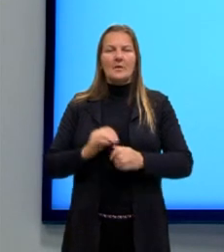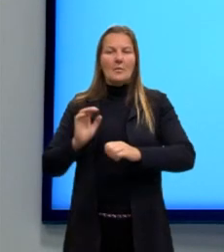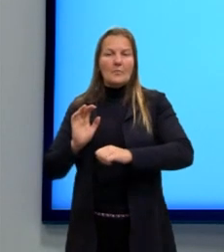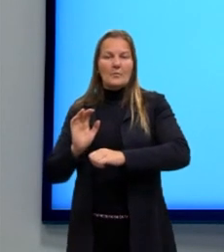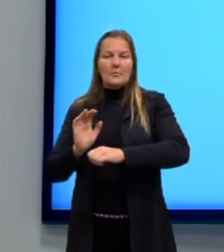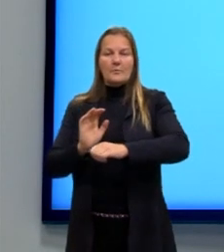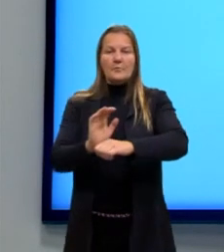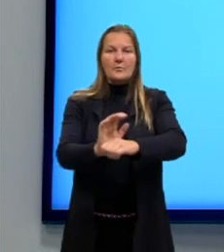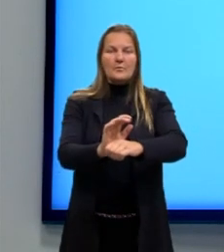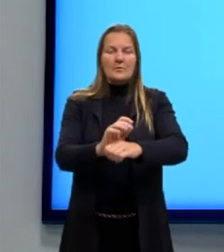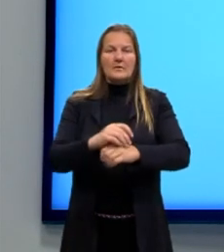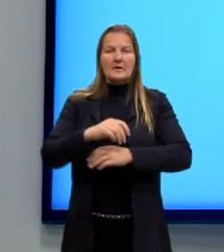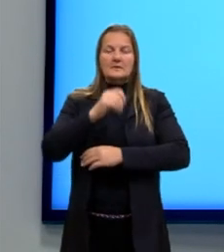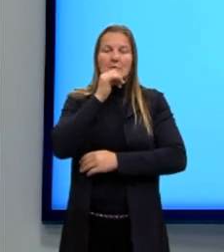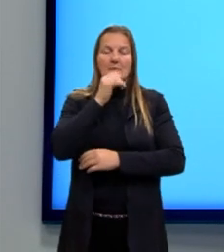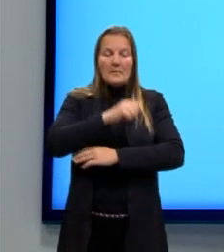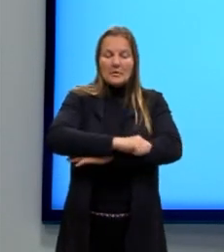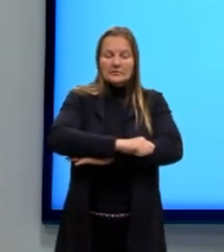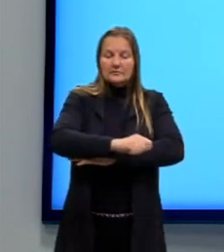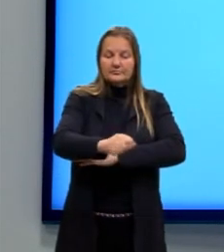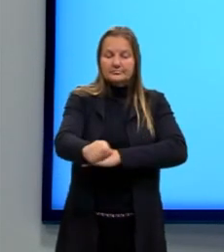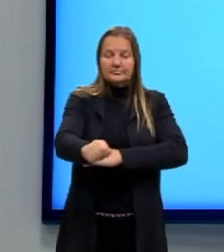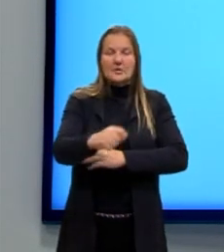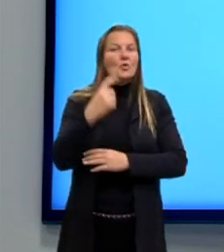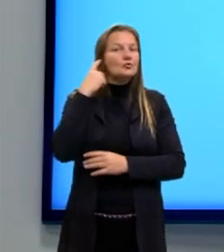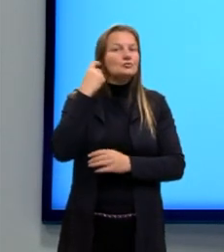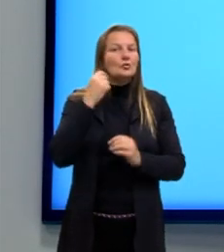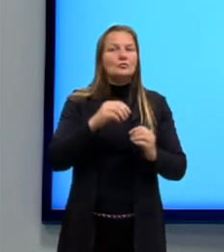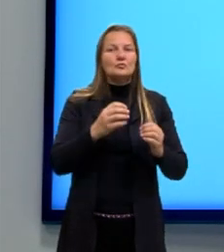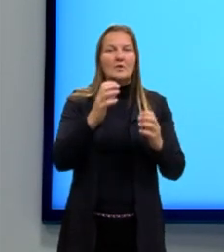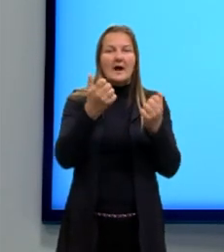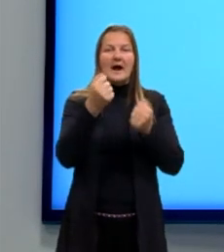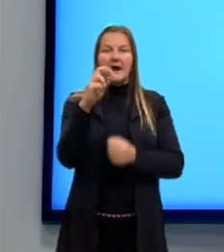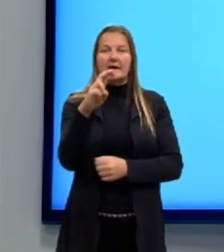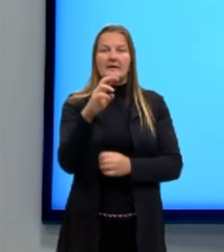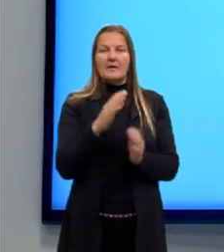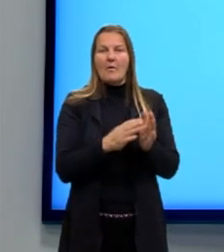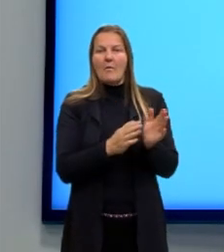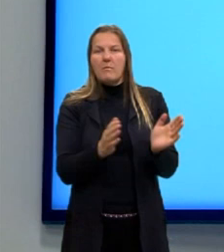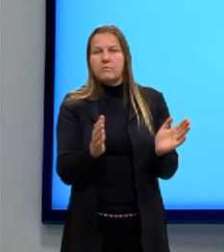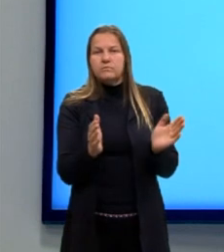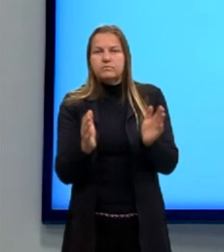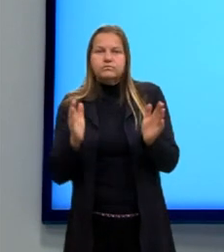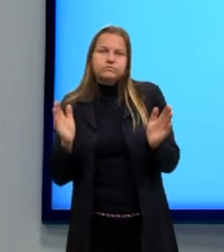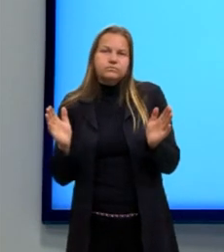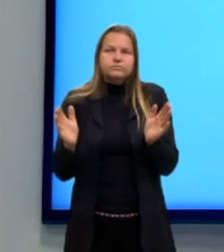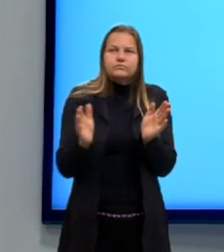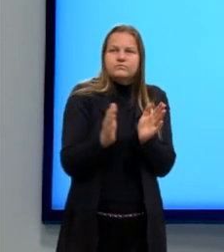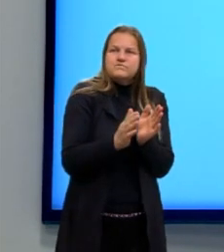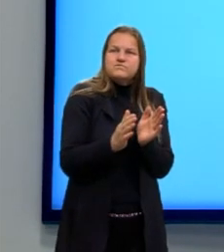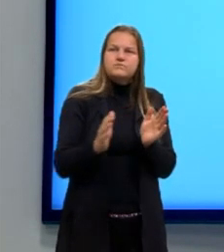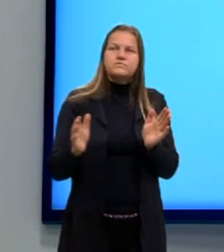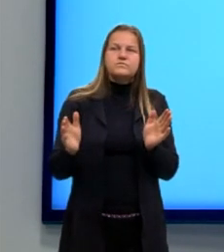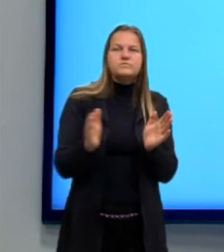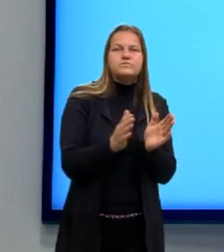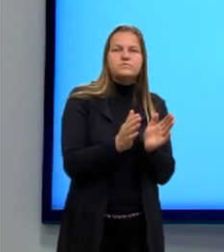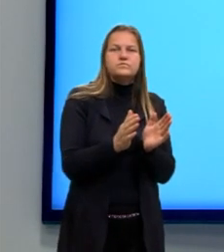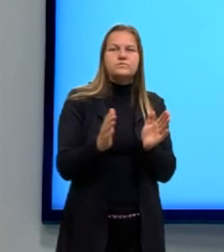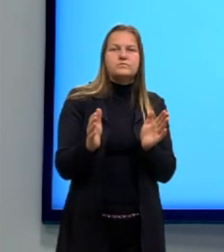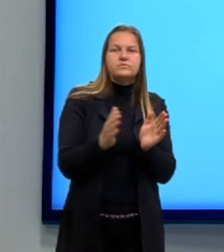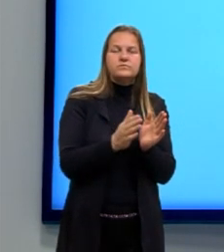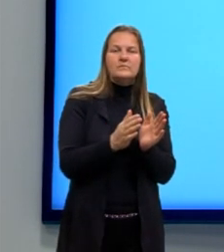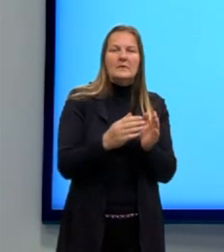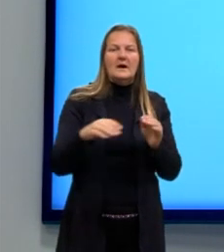ar para trás dela. E essas moléculas, elas vão começar a empurrar umas às outras até chegar a essa